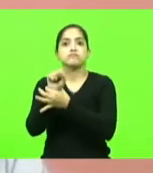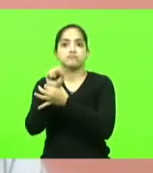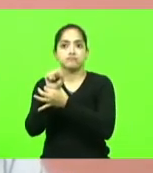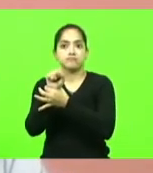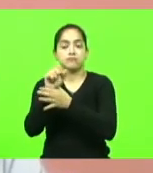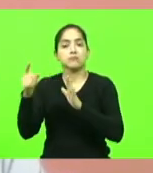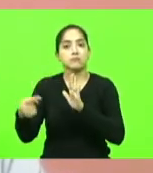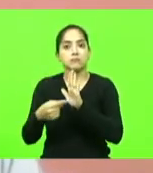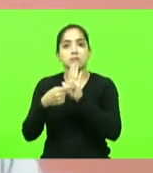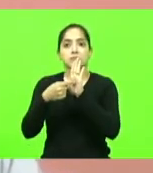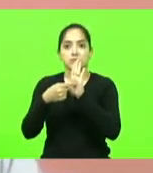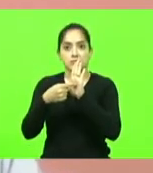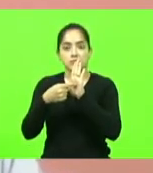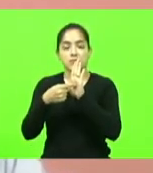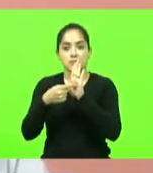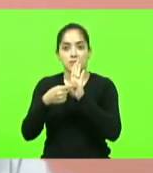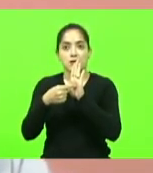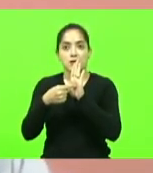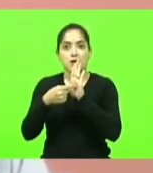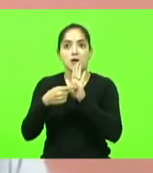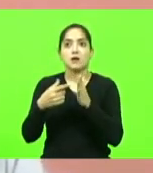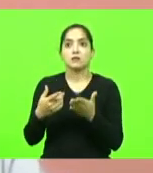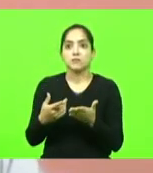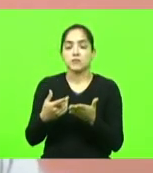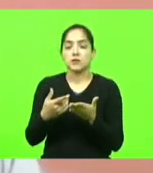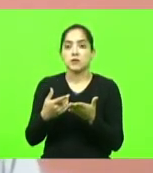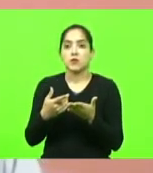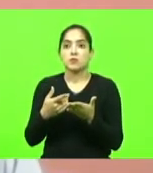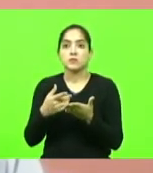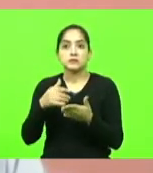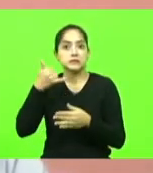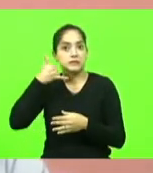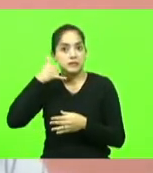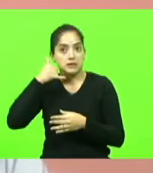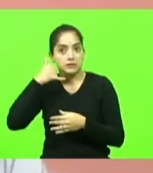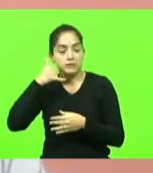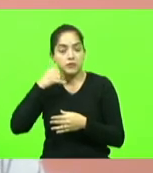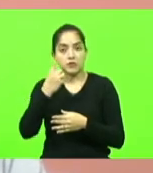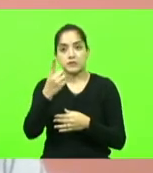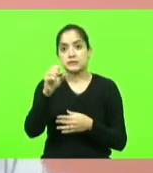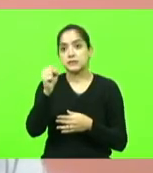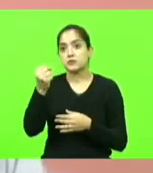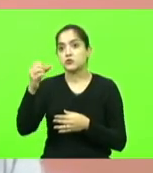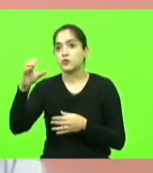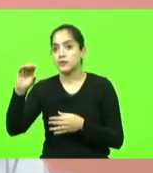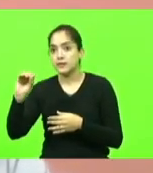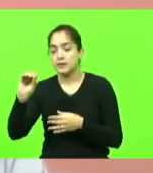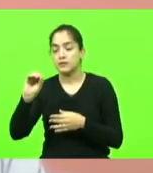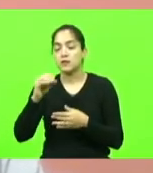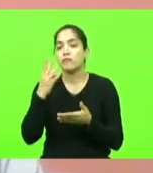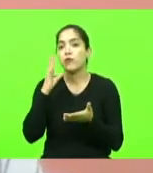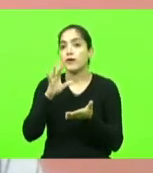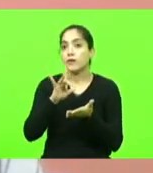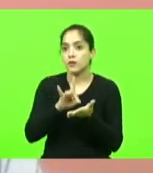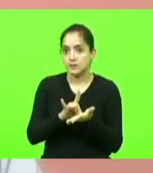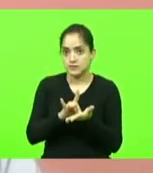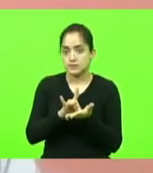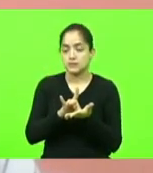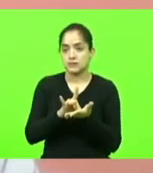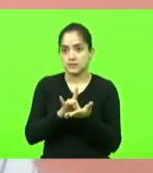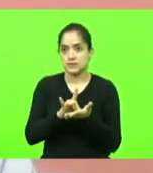criação de serviços de denúncia como diz que 180 foi reconhecida como uma das mais